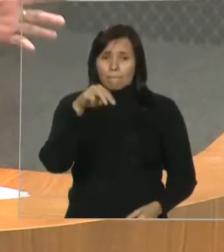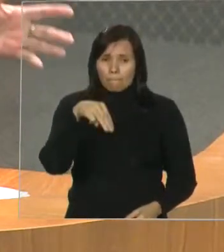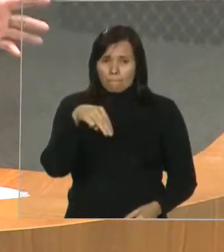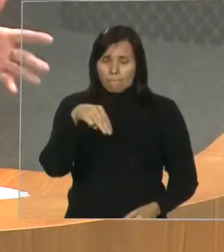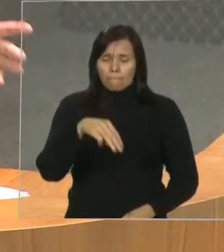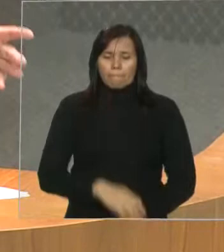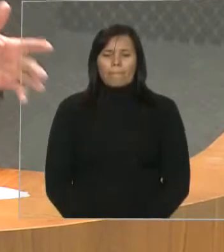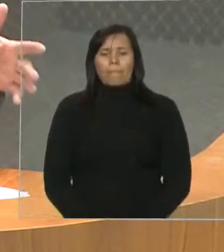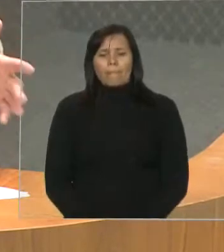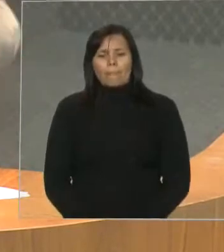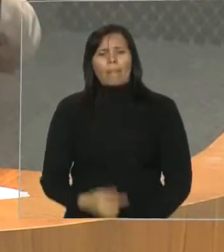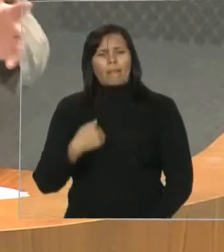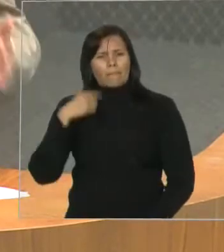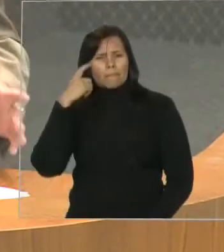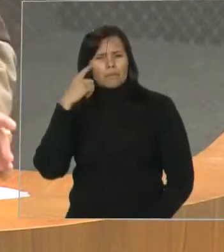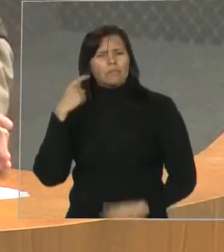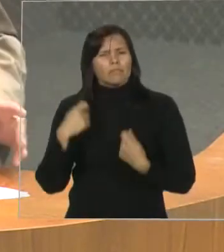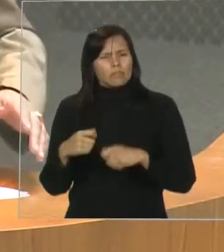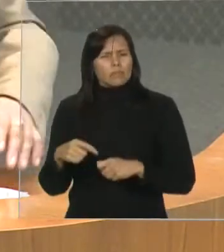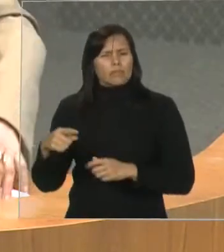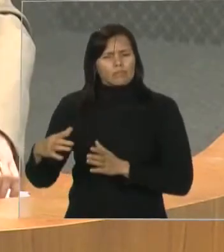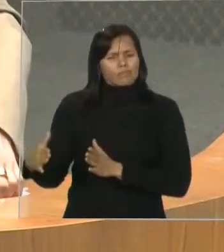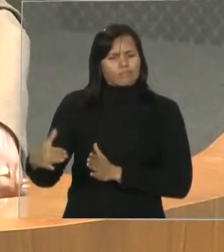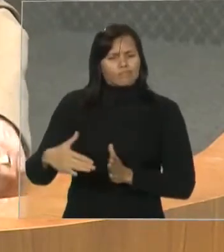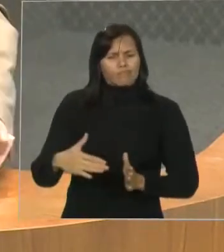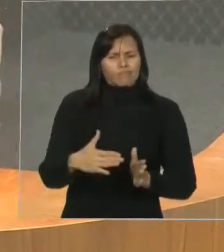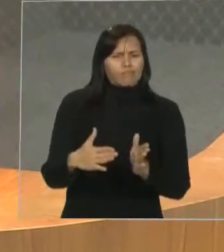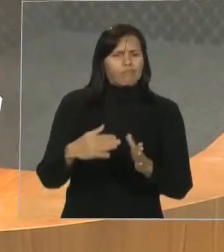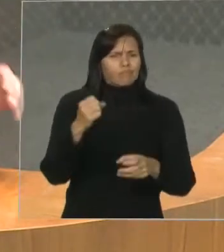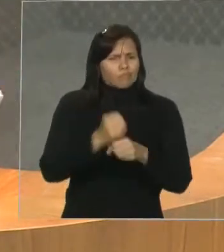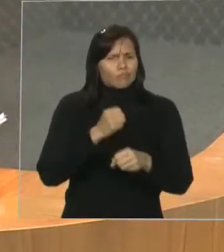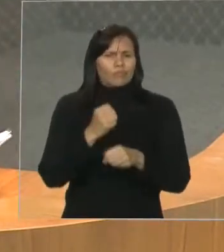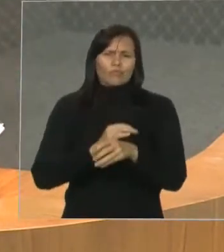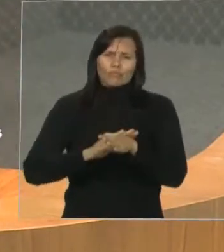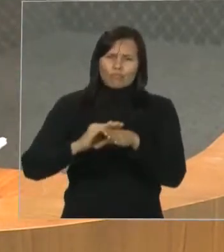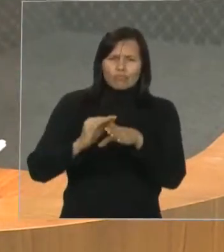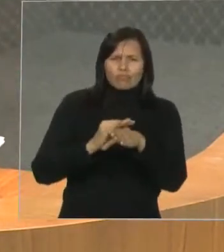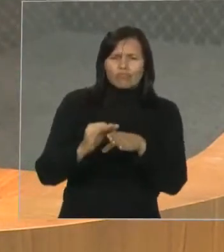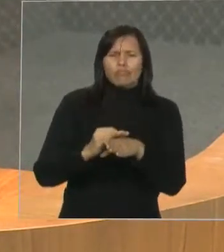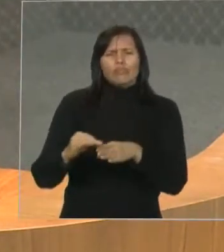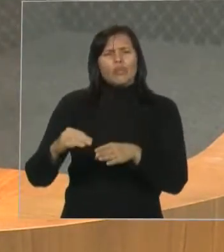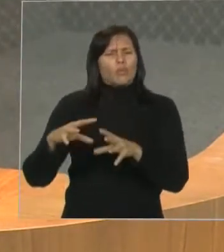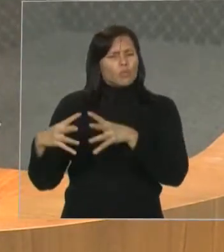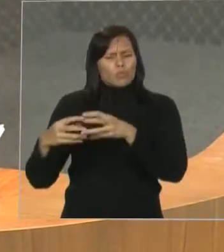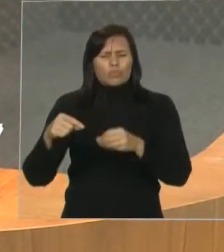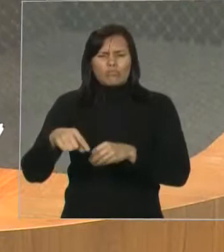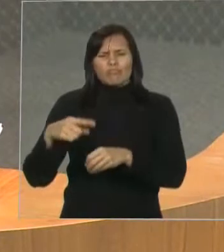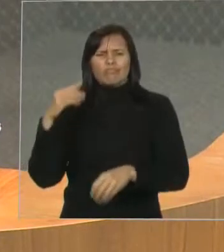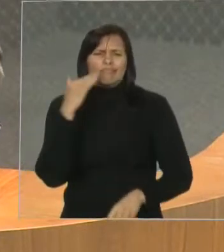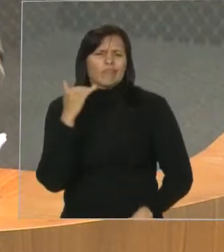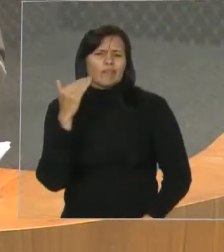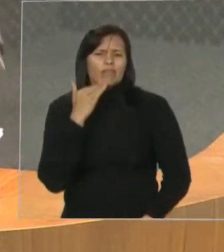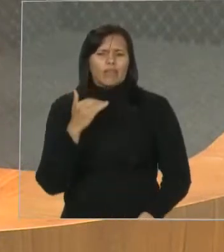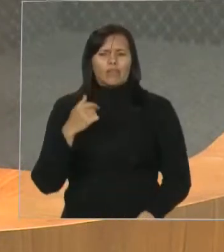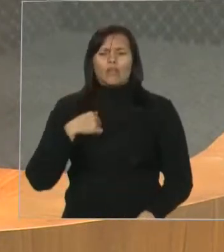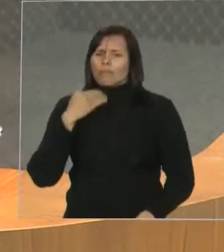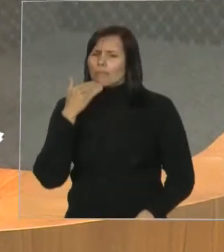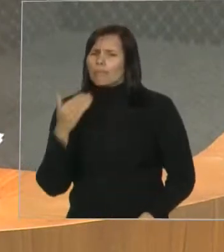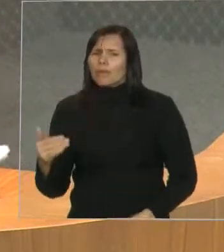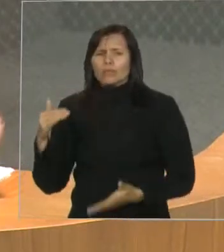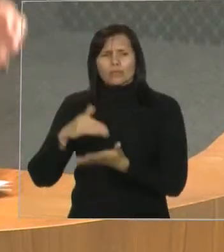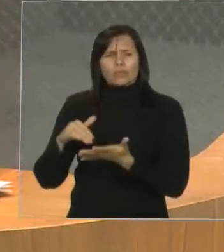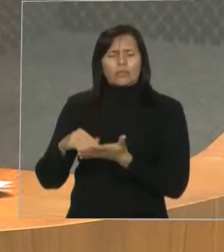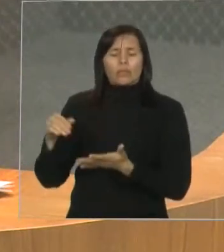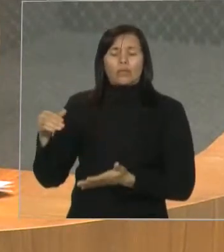sistema, aquela estrada precisa ser melhorada urgentemente, então faça esse apoio aqui à Secretaria de Infraestrutura, ao senhor secretário Cleiton Oleto, ao